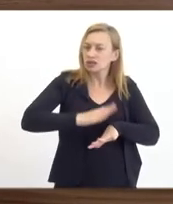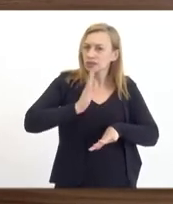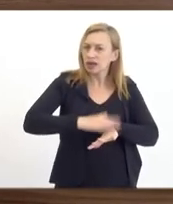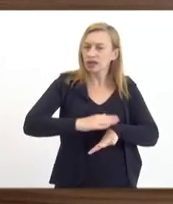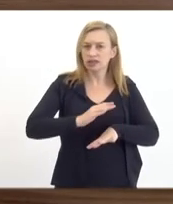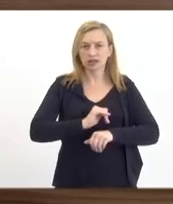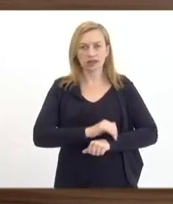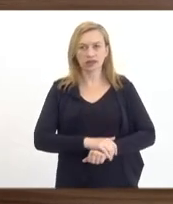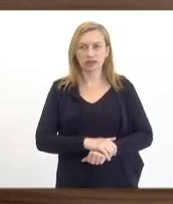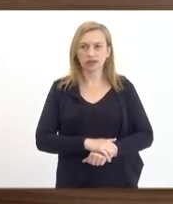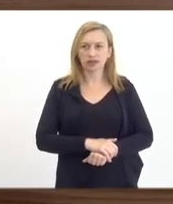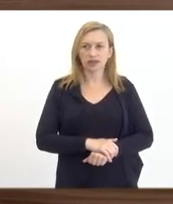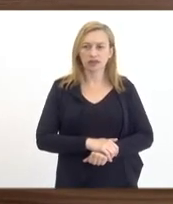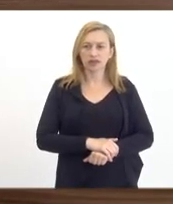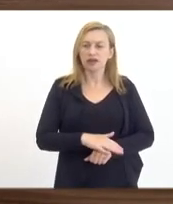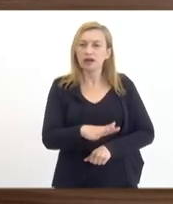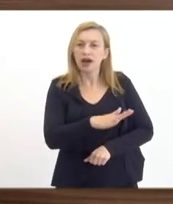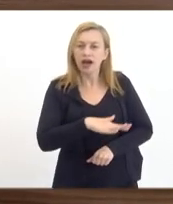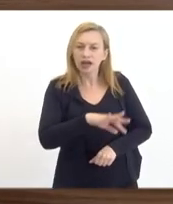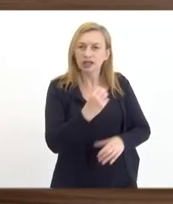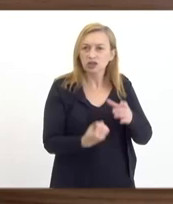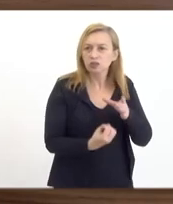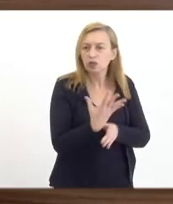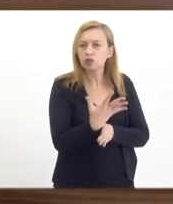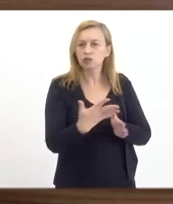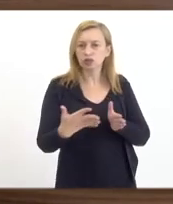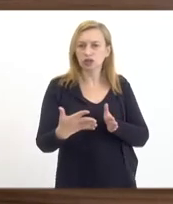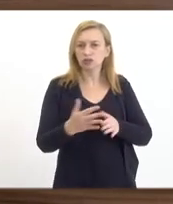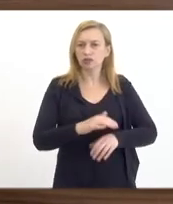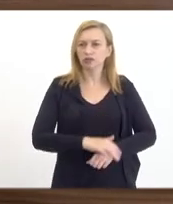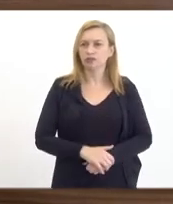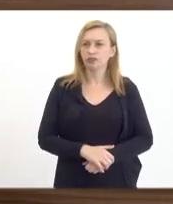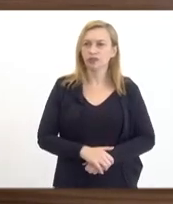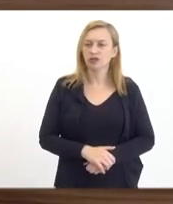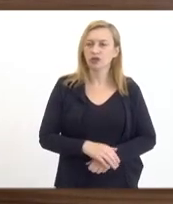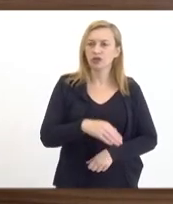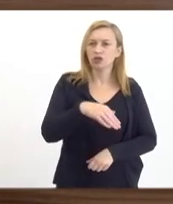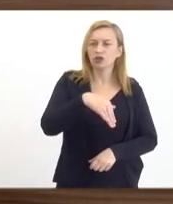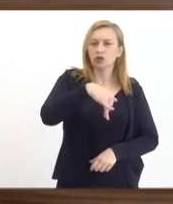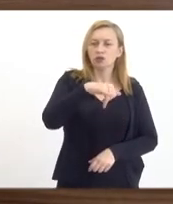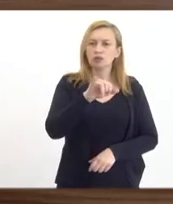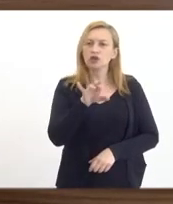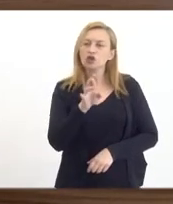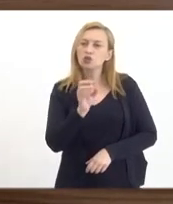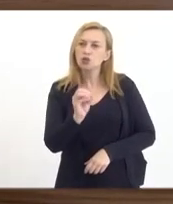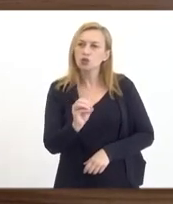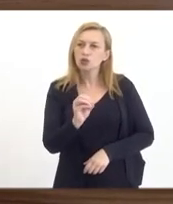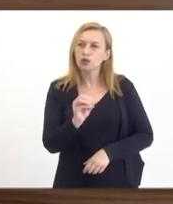adensado a cadeia produtiva constituída do microempresário individual,